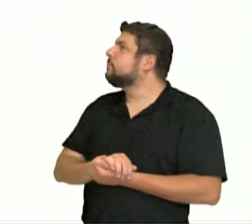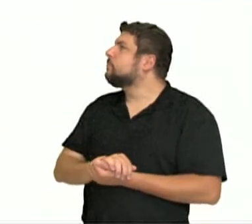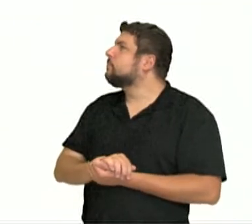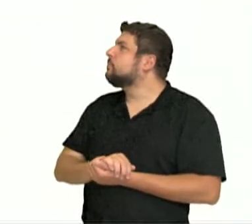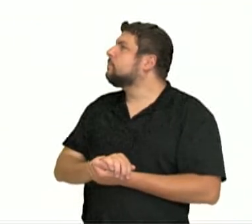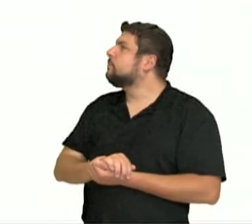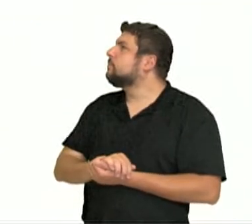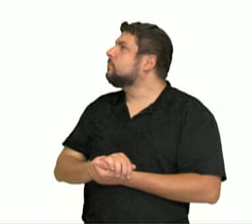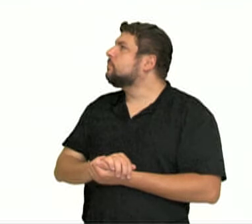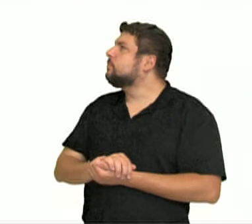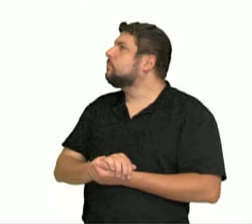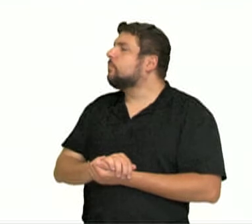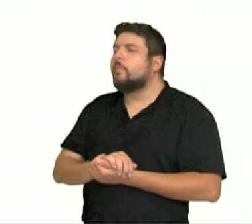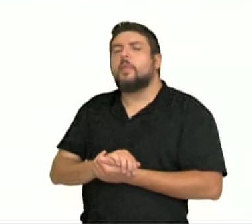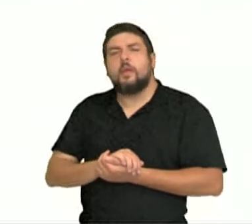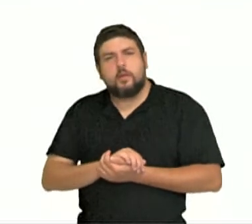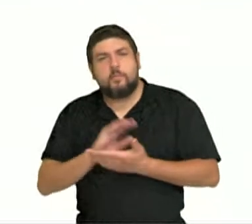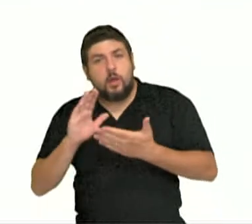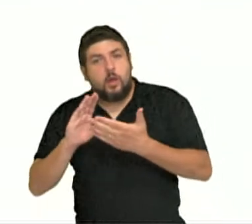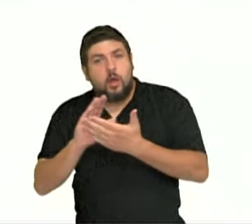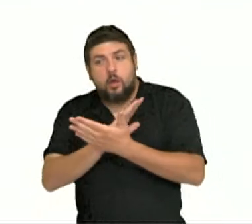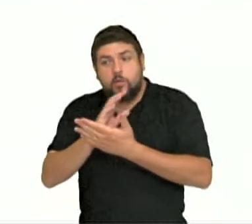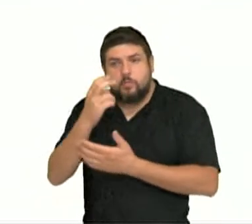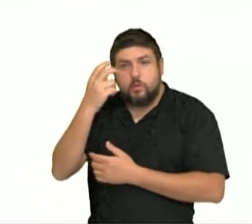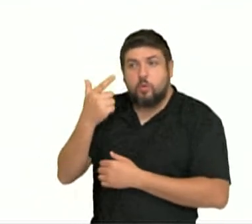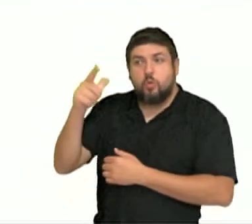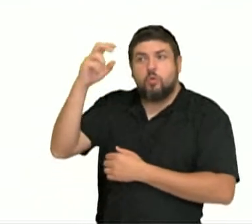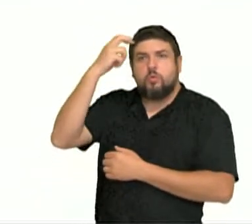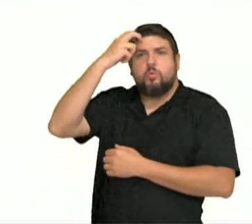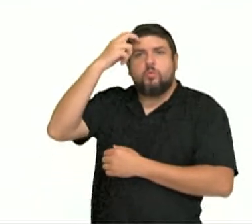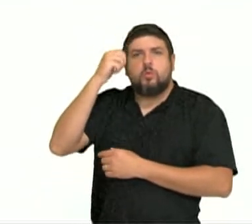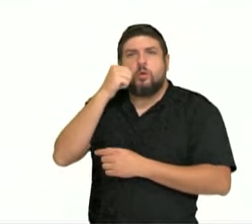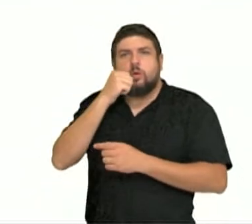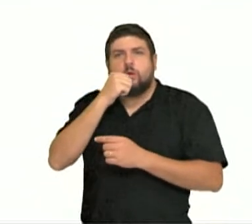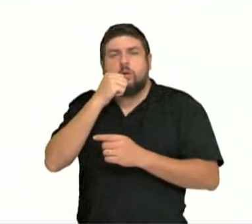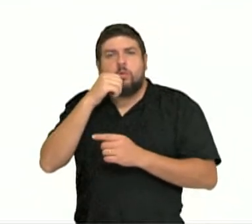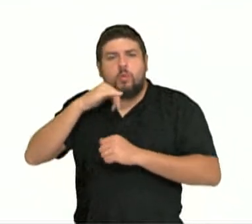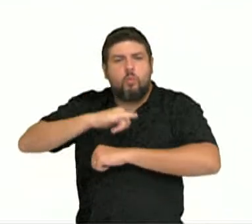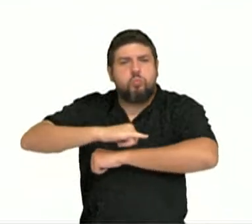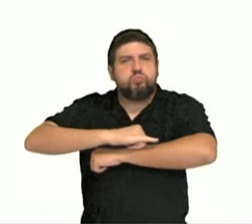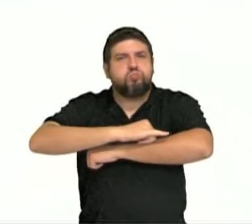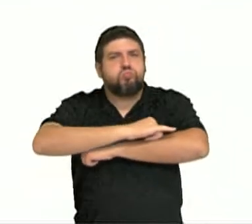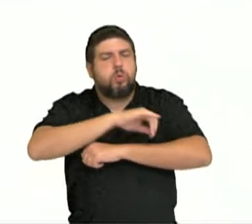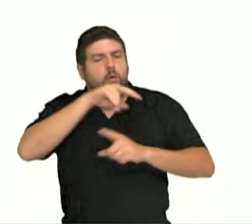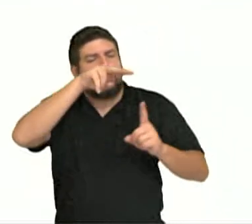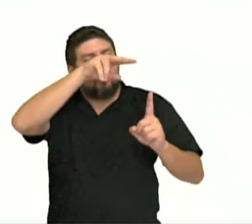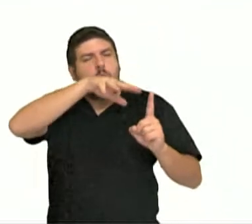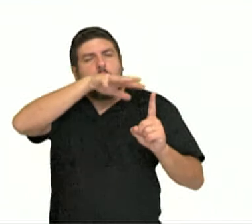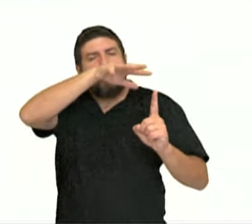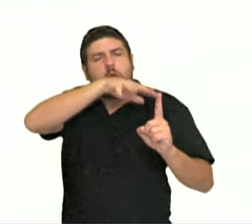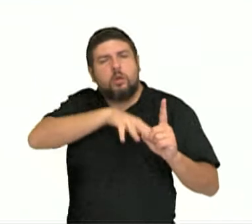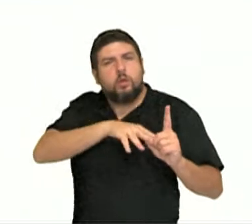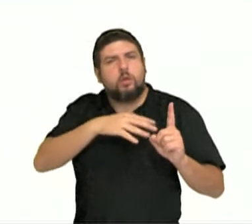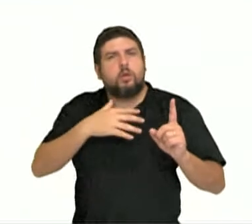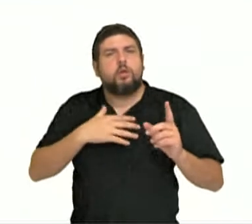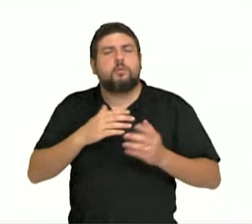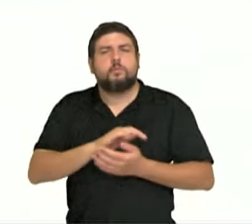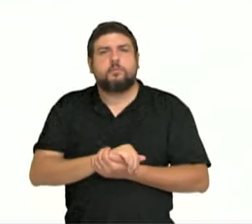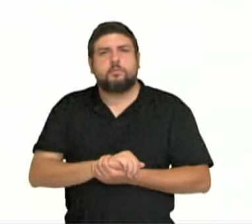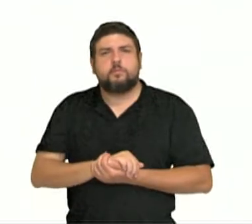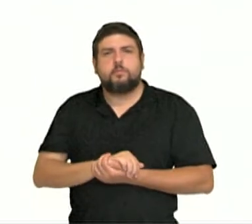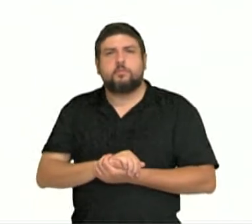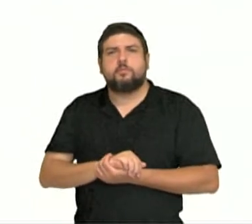culturas. Então mulheres gordas é um ideal de beleza em outras culturas. Em regiões saarianas, o país como